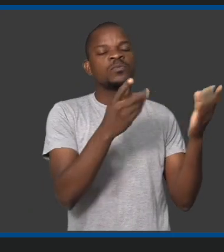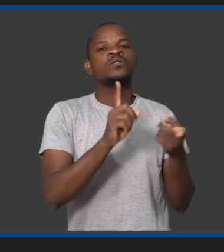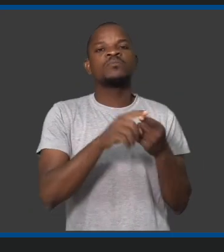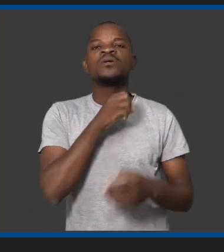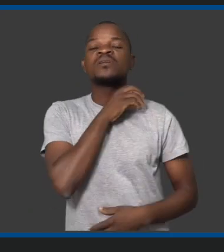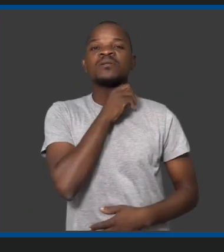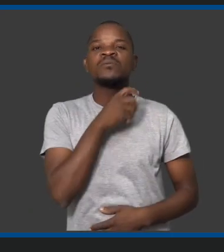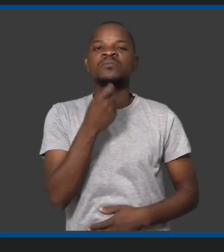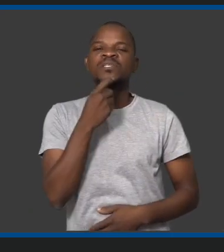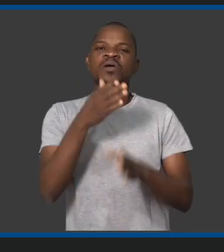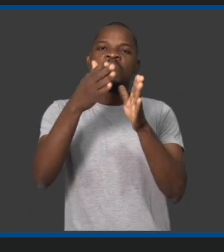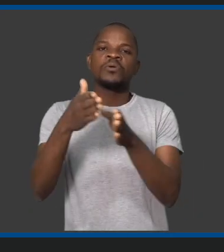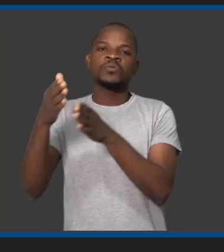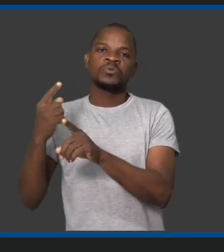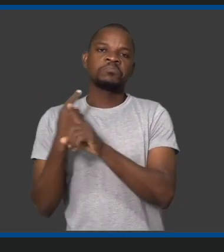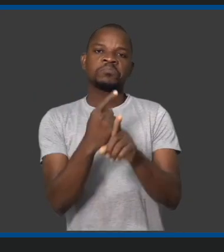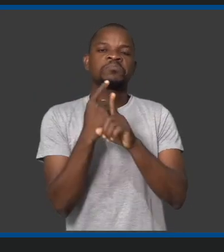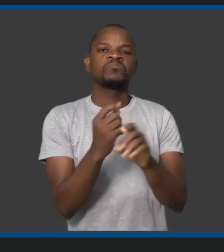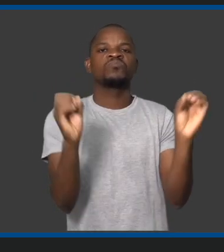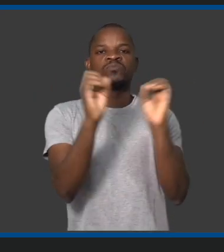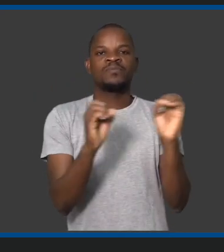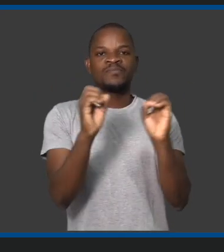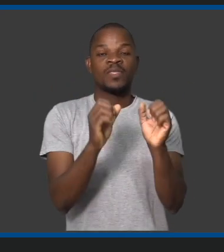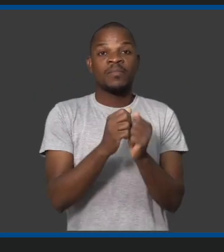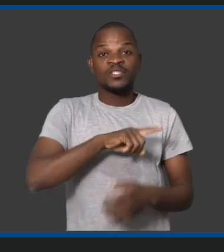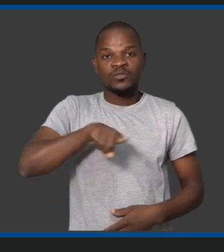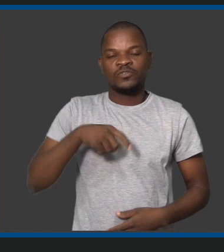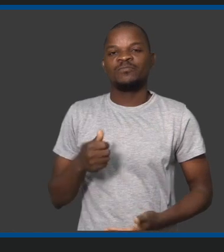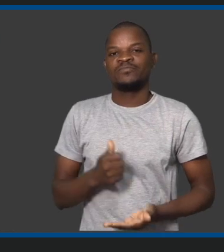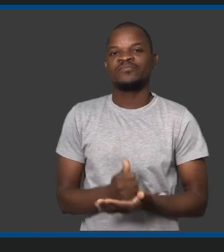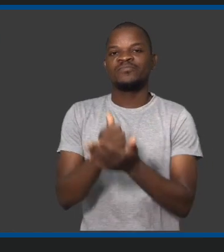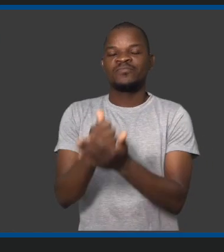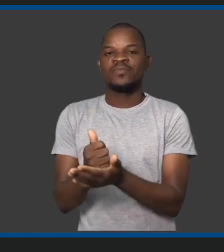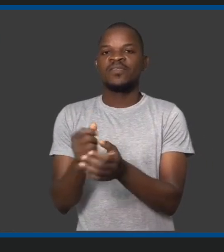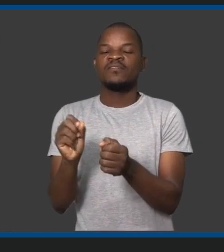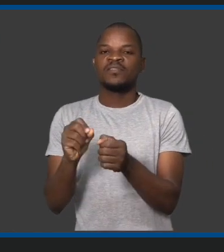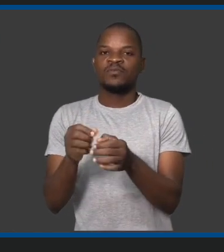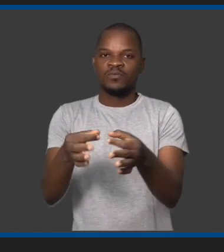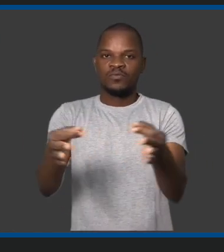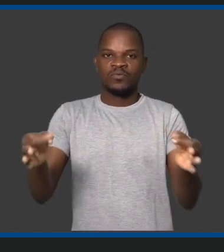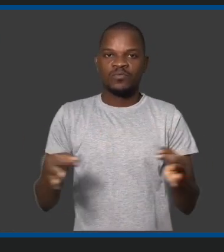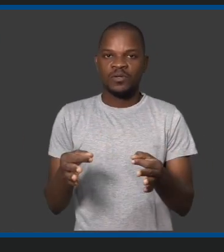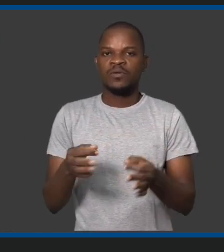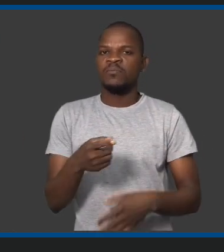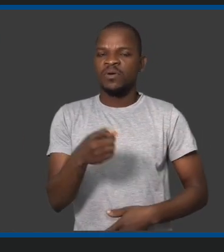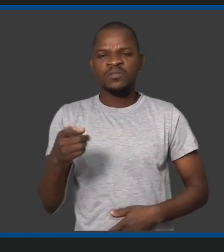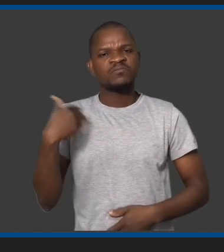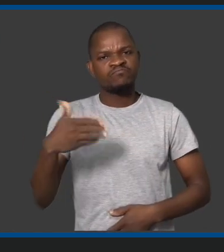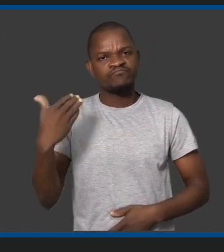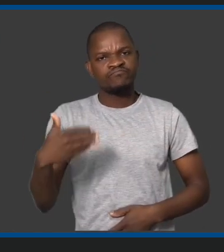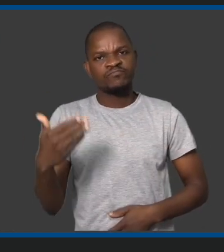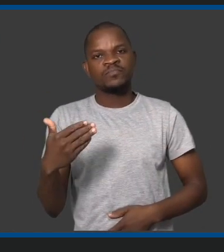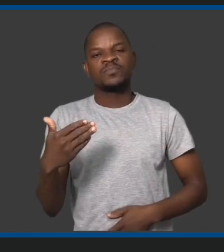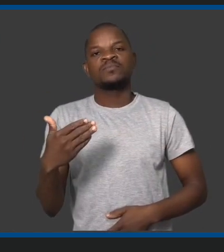às vezes que não há público nos estádios, então a nossa contribuição é trazer um documento que obrigue estes atores a estarem